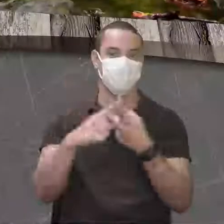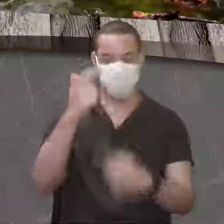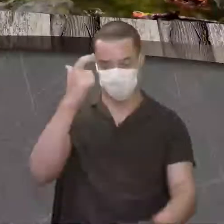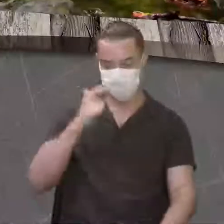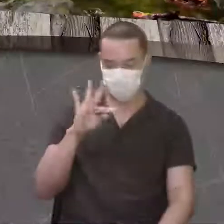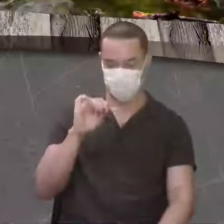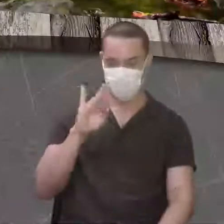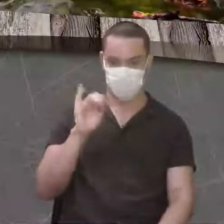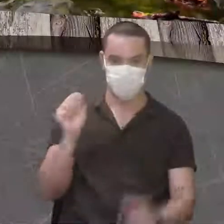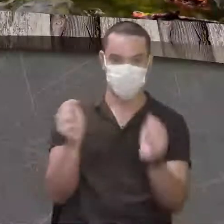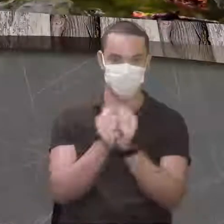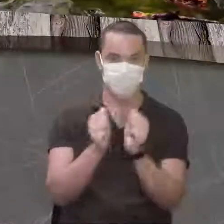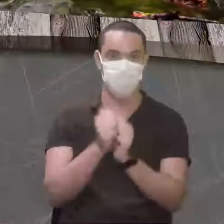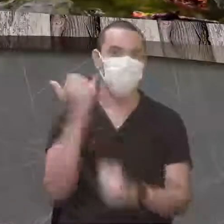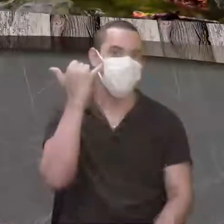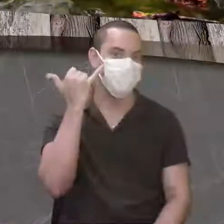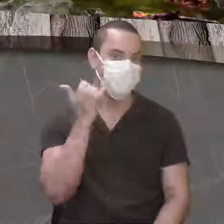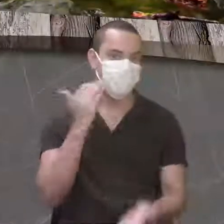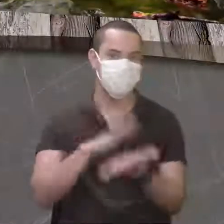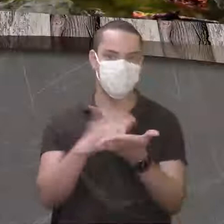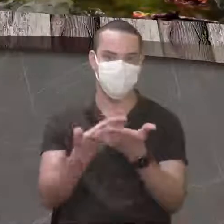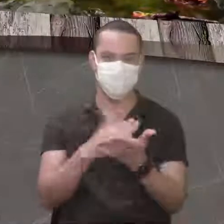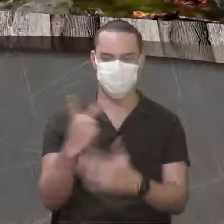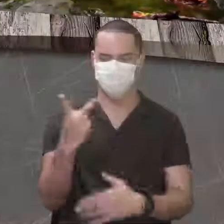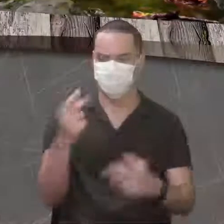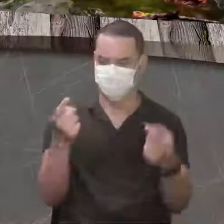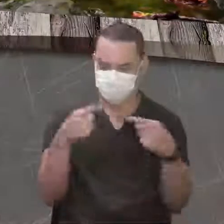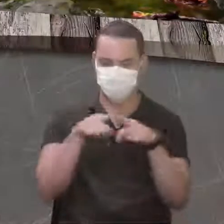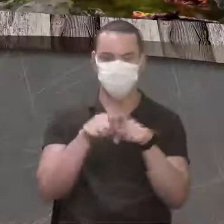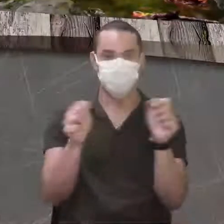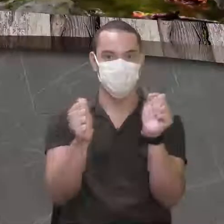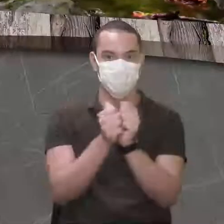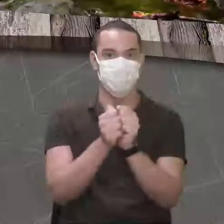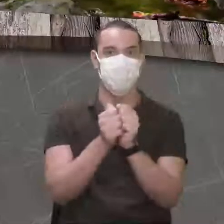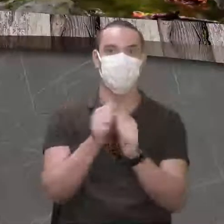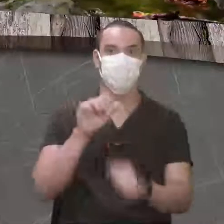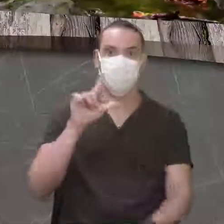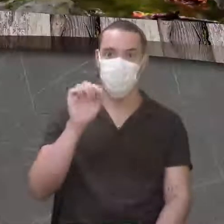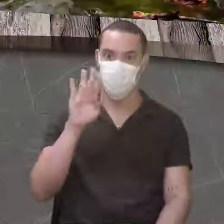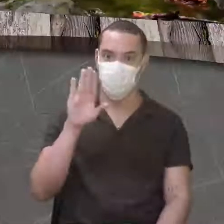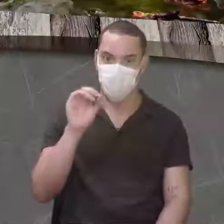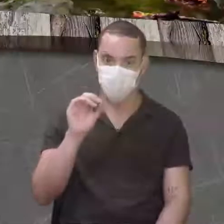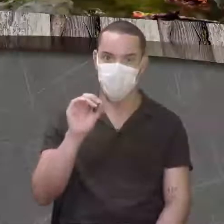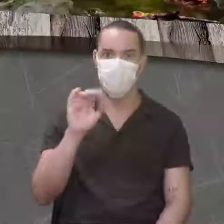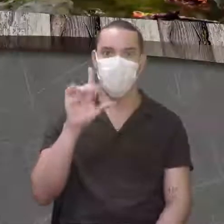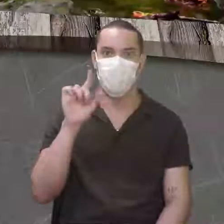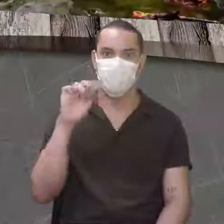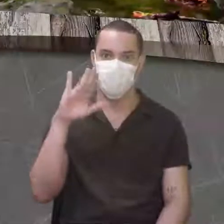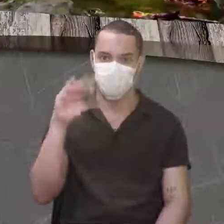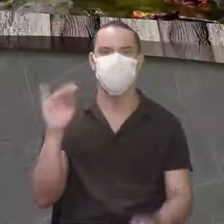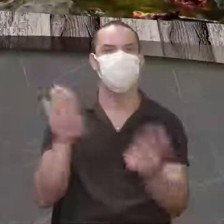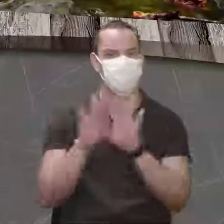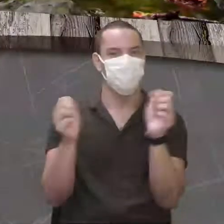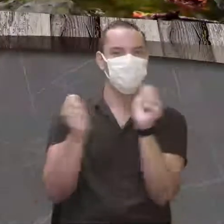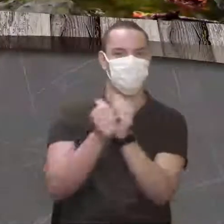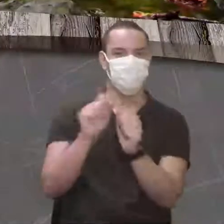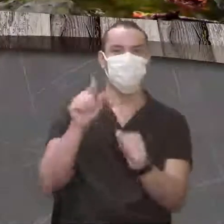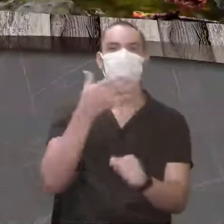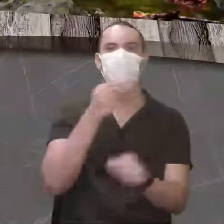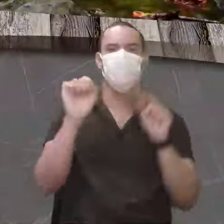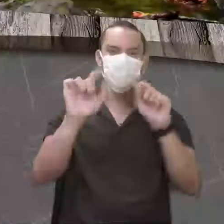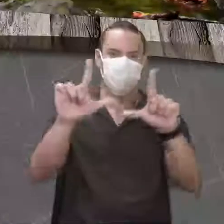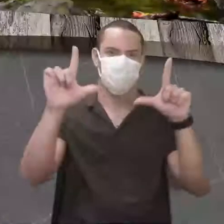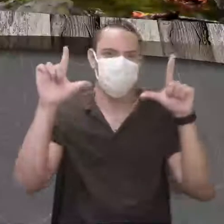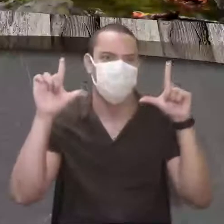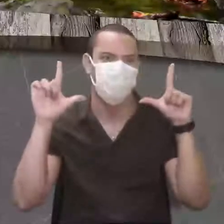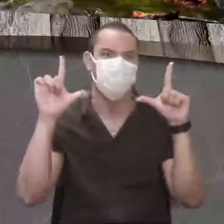aqui, junto com o Vitor, sempre juntinhos aqui, junto com o Lobinho. Está ali, está ali com a gente. Aquele que dá aquele zoom,